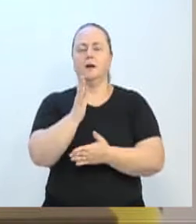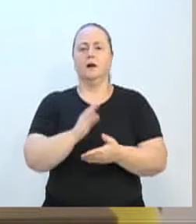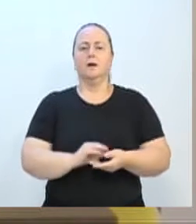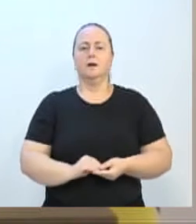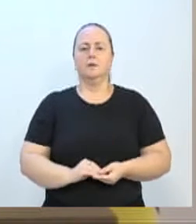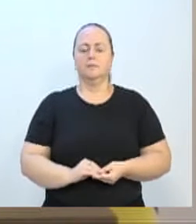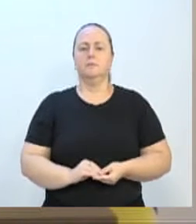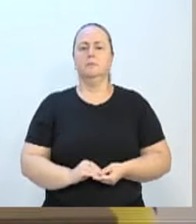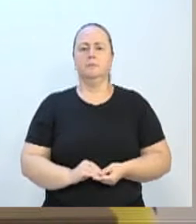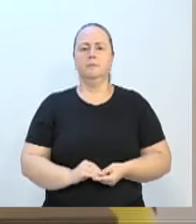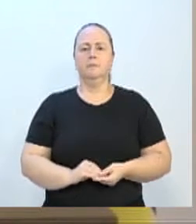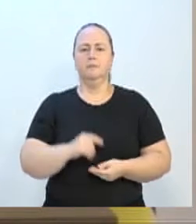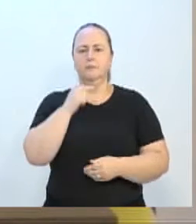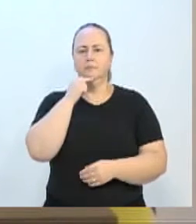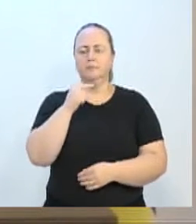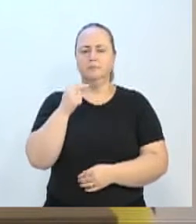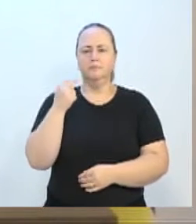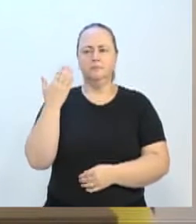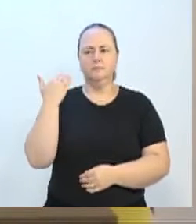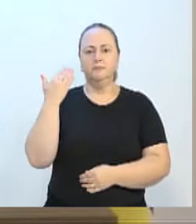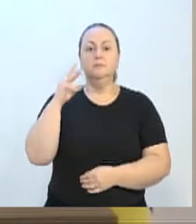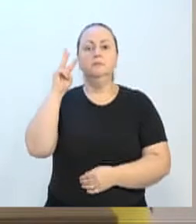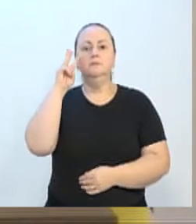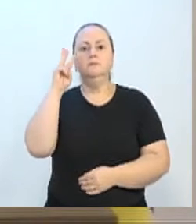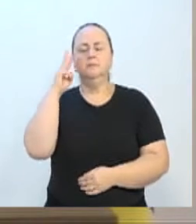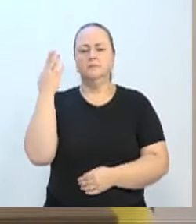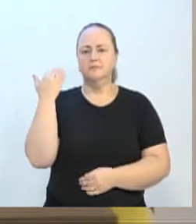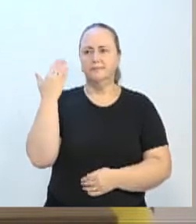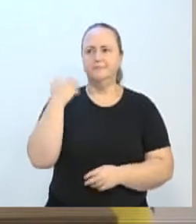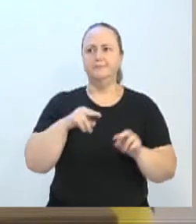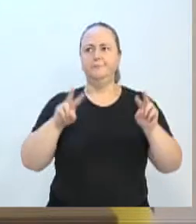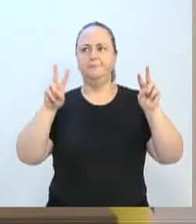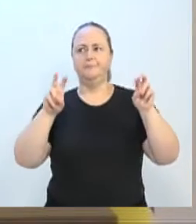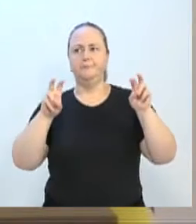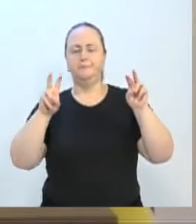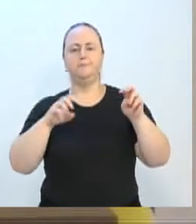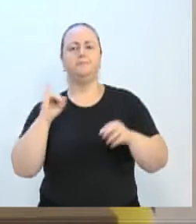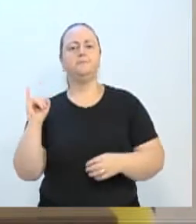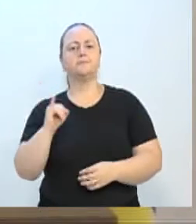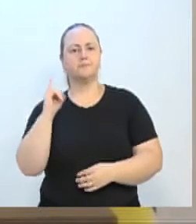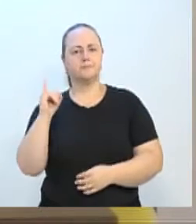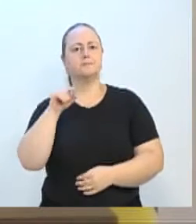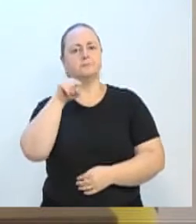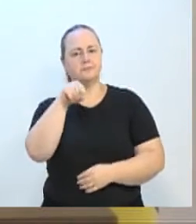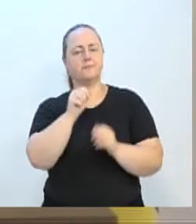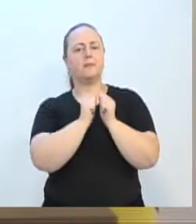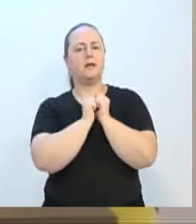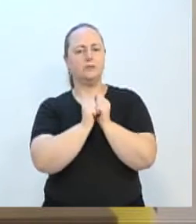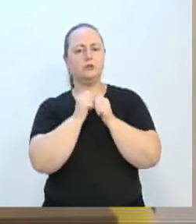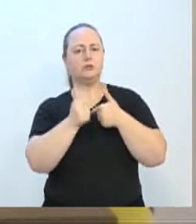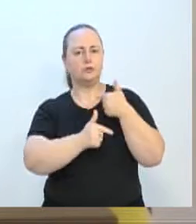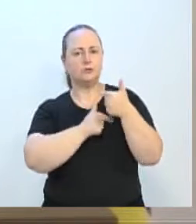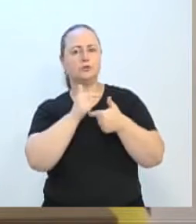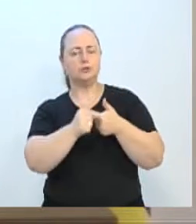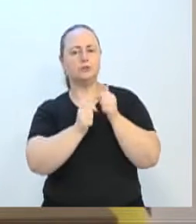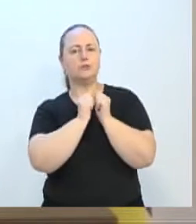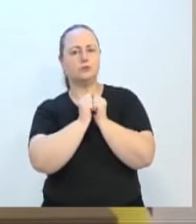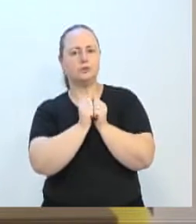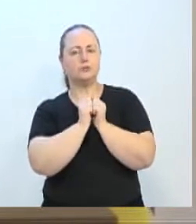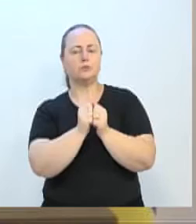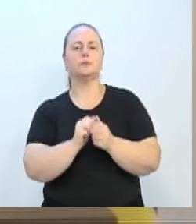sessão aqui da nossa autoria, uma temática da qual a senhora também trouxe, e estamos trabalhando conjuntamente, que é essa